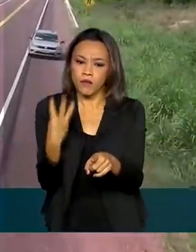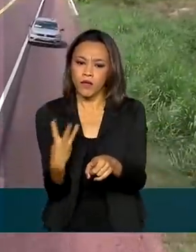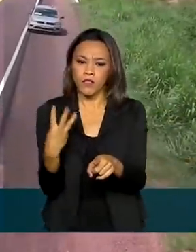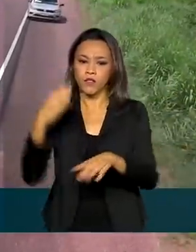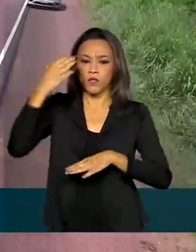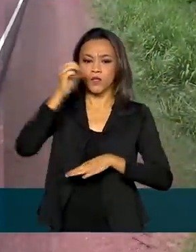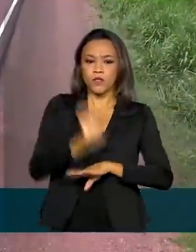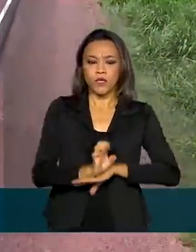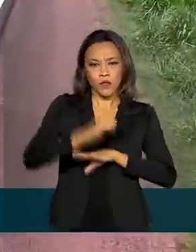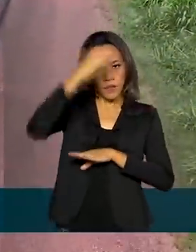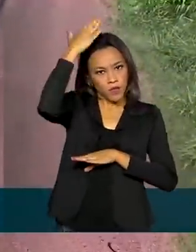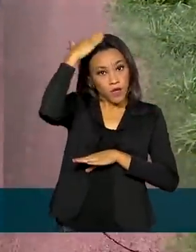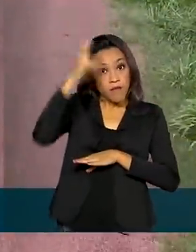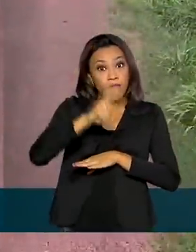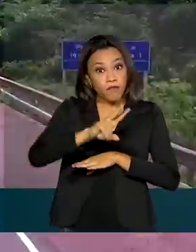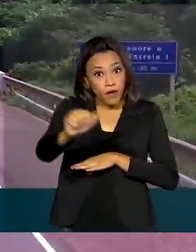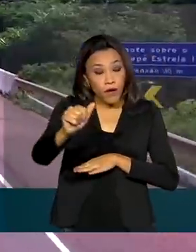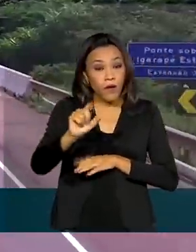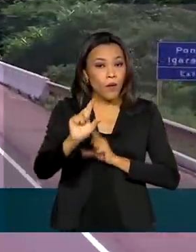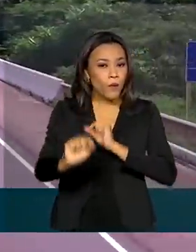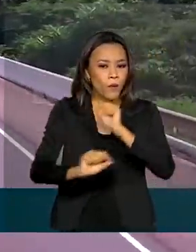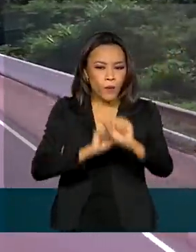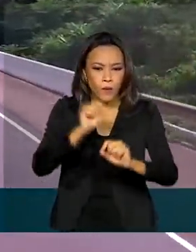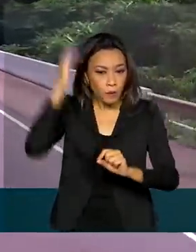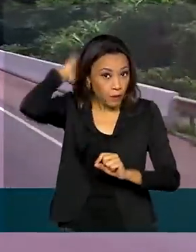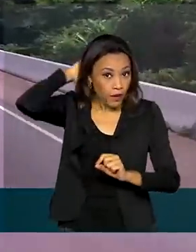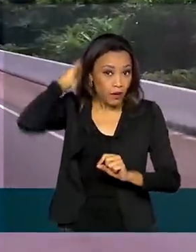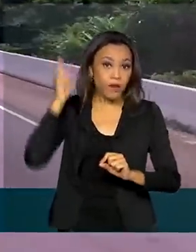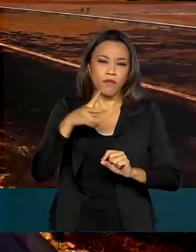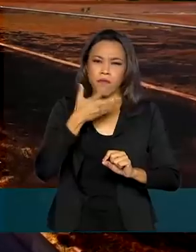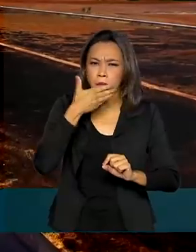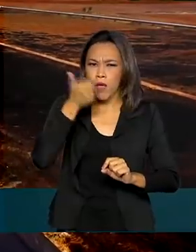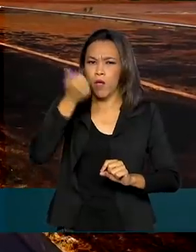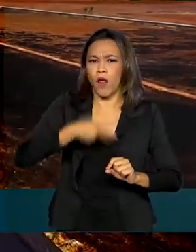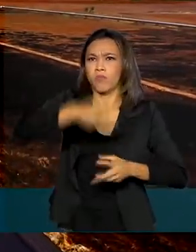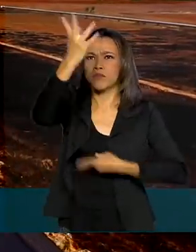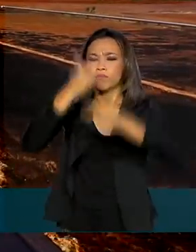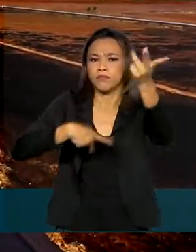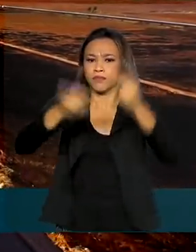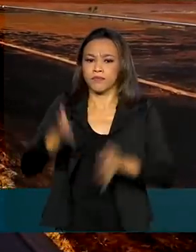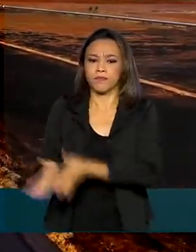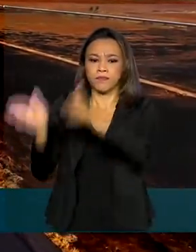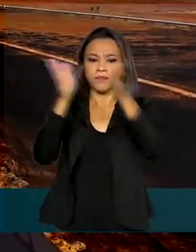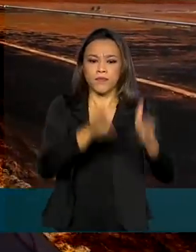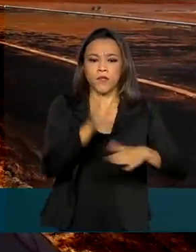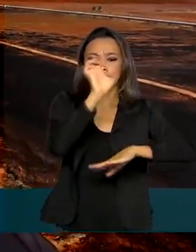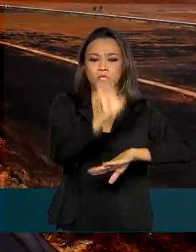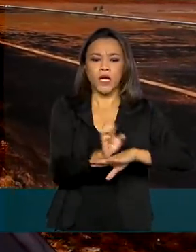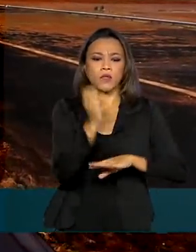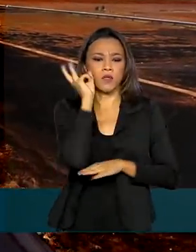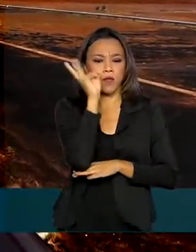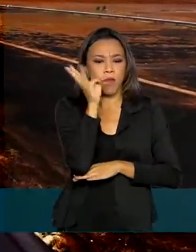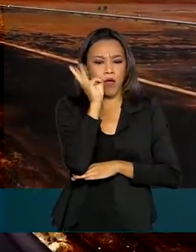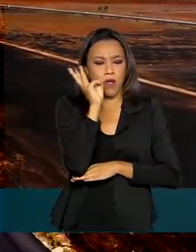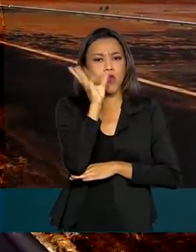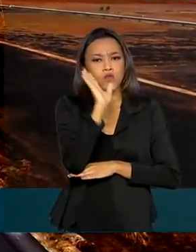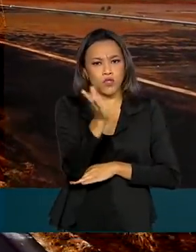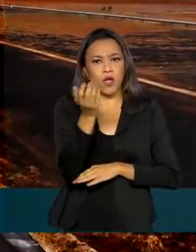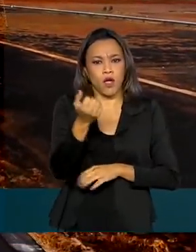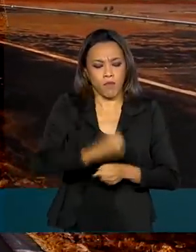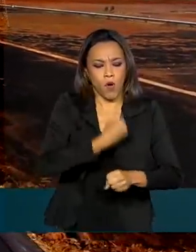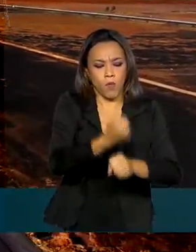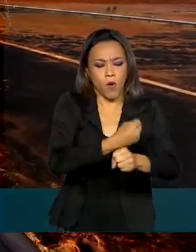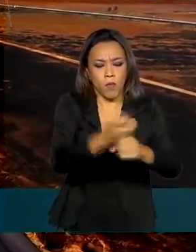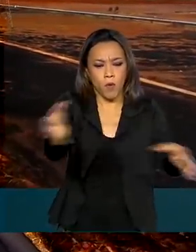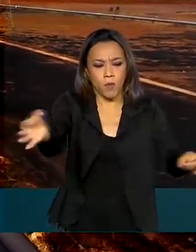facilitar o acesso da produção de grãos aos portos do estado. Já no Maranhão, foi liberado o trecho já recuperado da